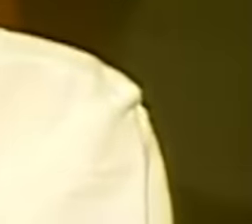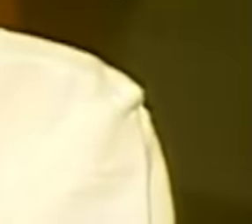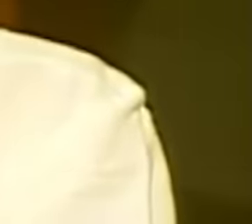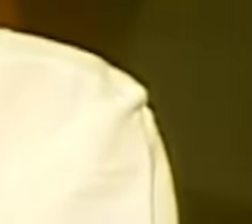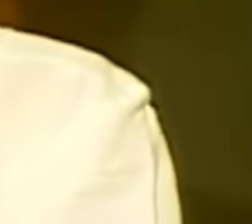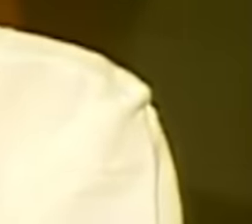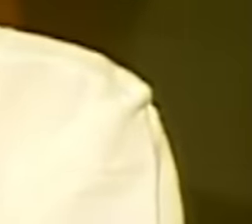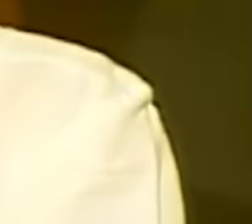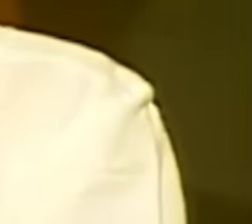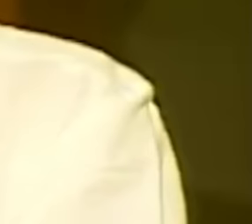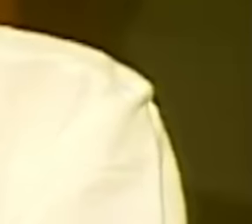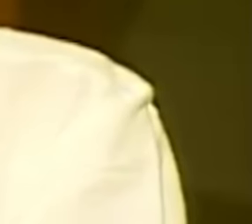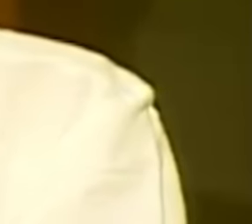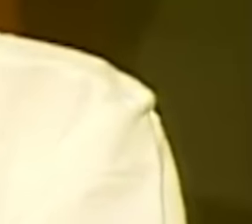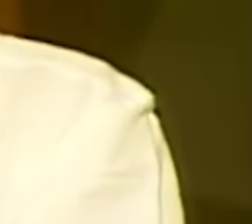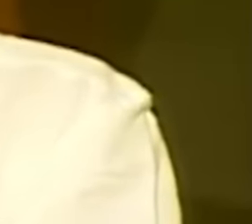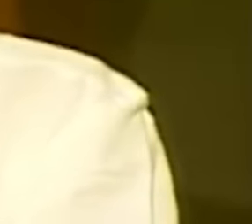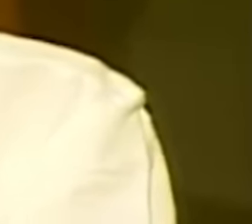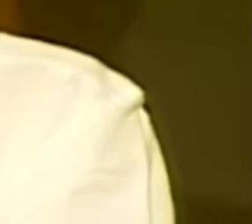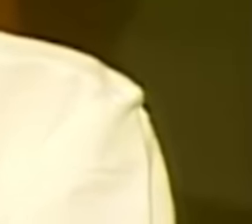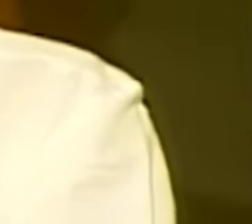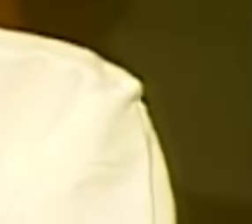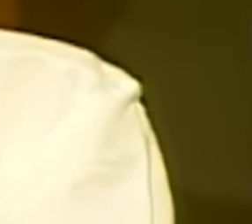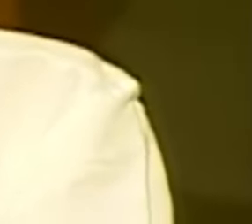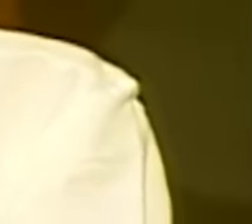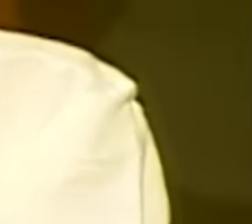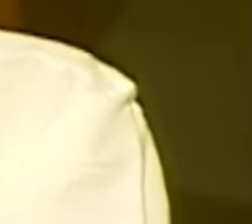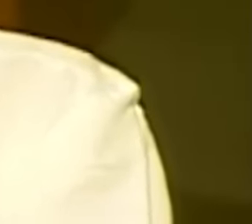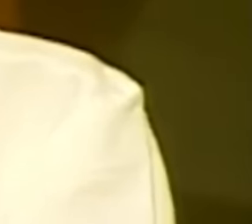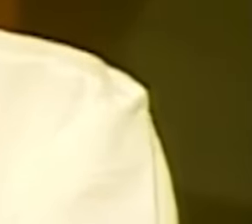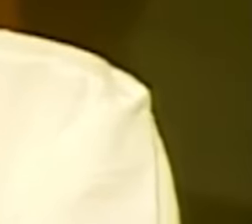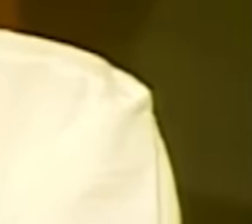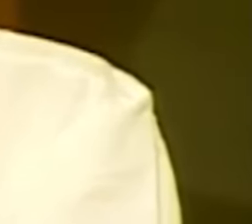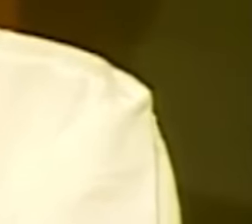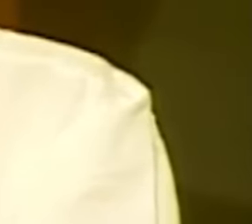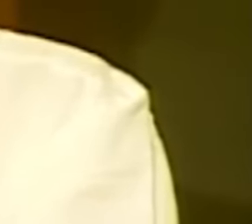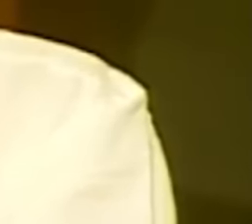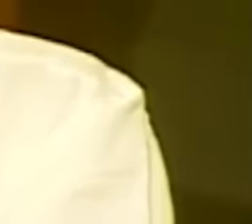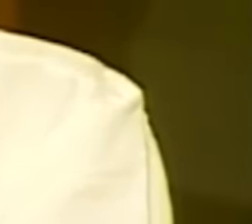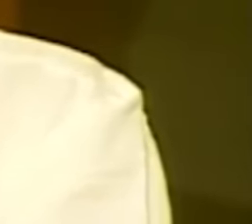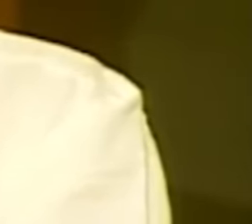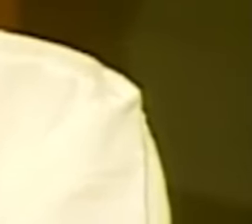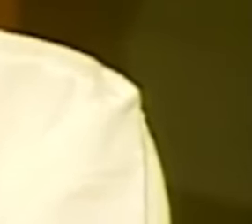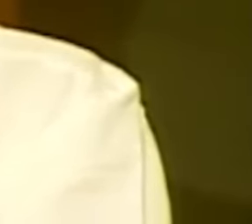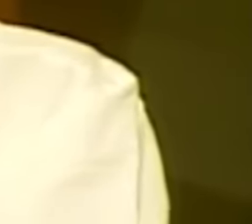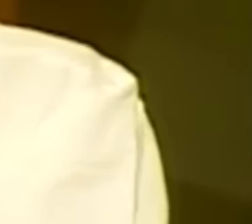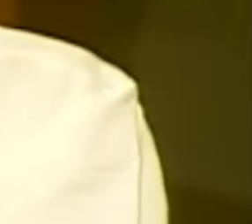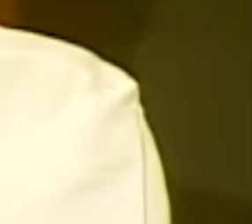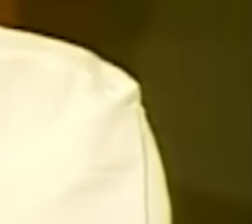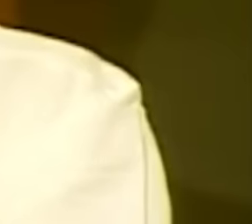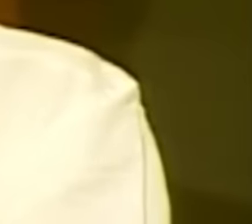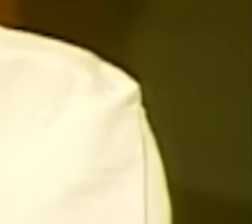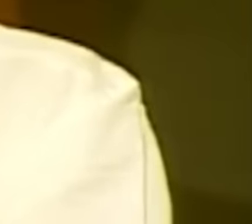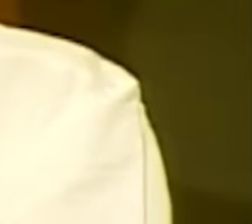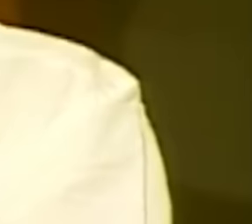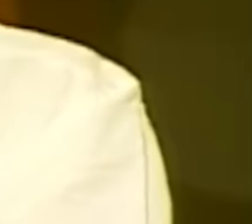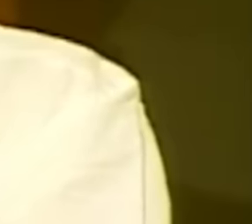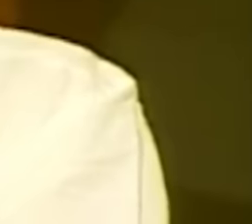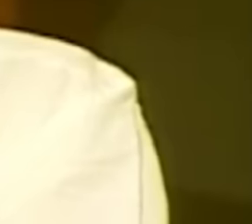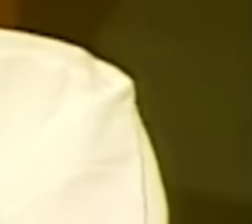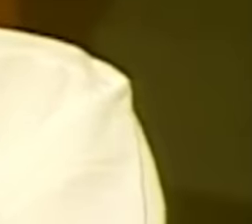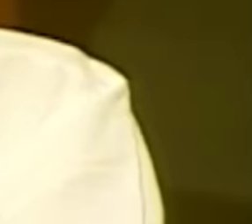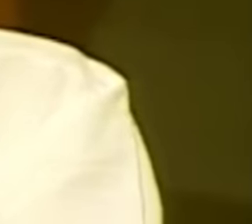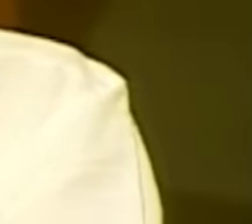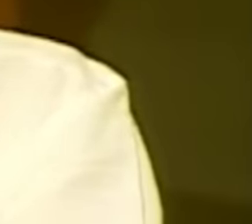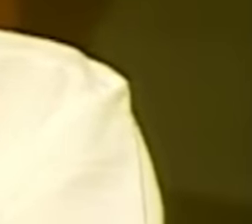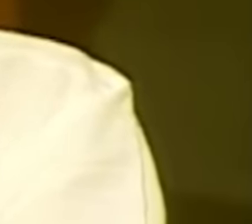figura do Dom Juan para nós o Dom Juan não é mais alguém que ocupa esse lugar do único amor na vida de alguém e o vicia porque